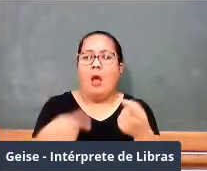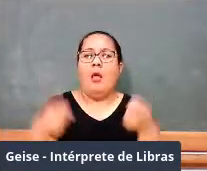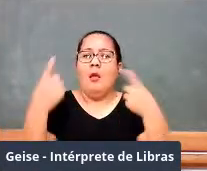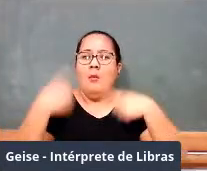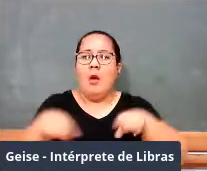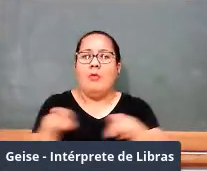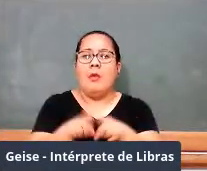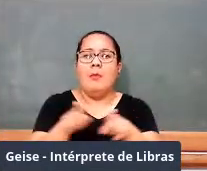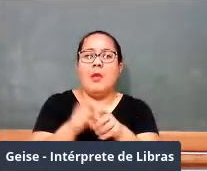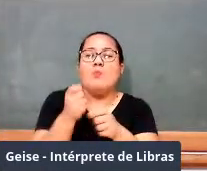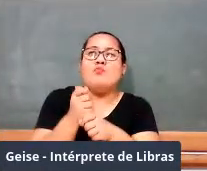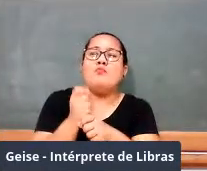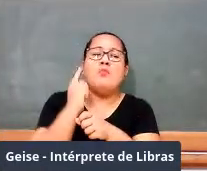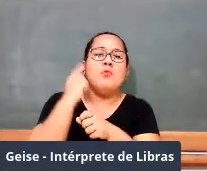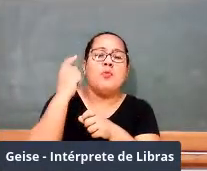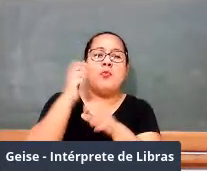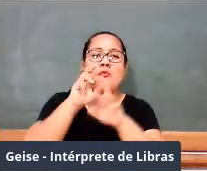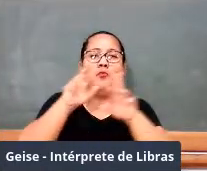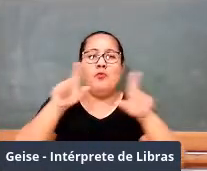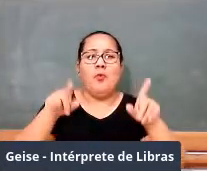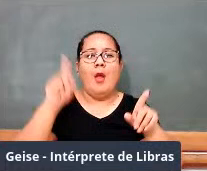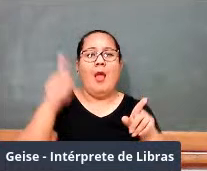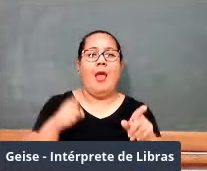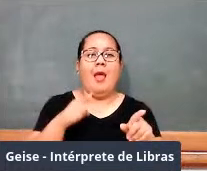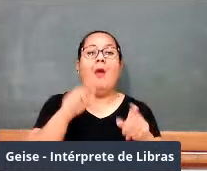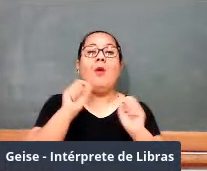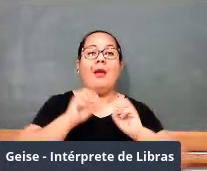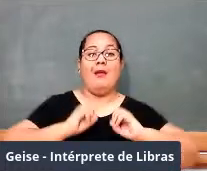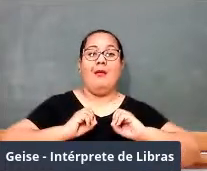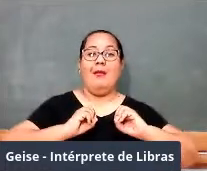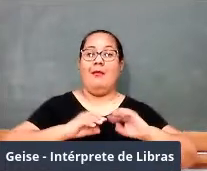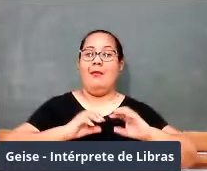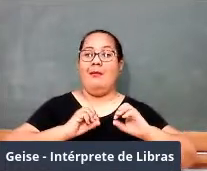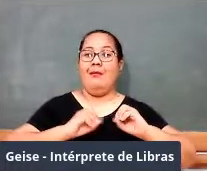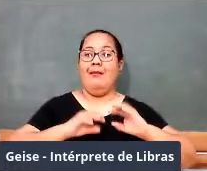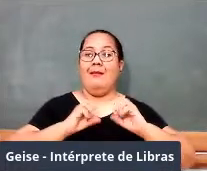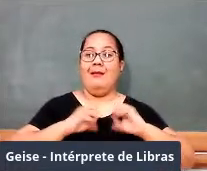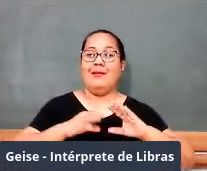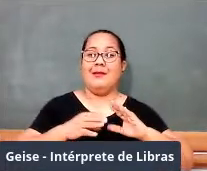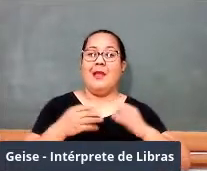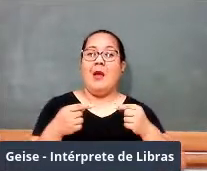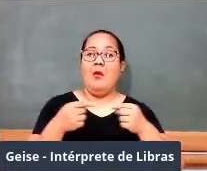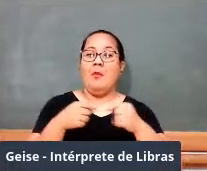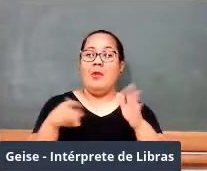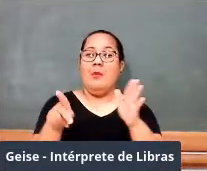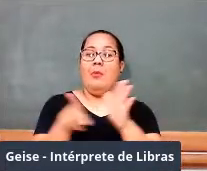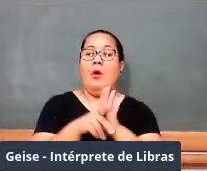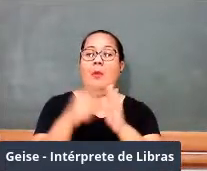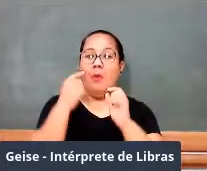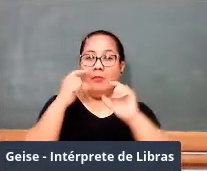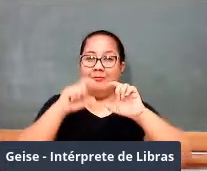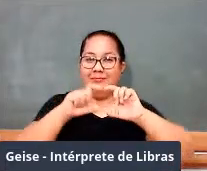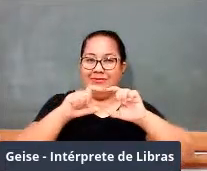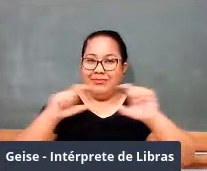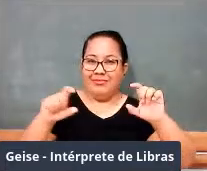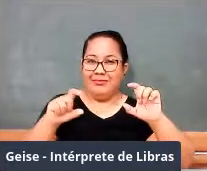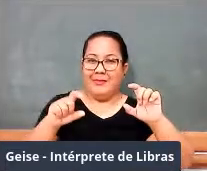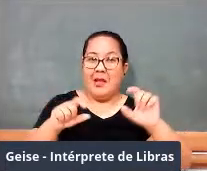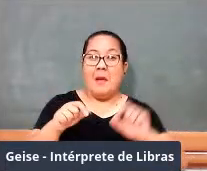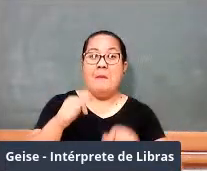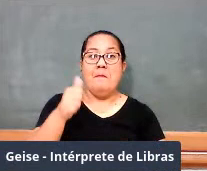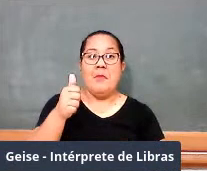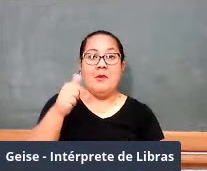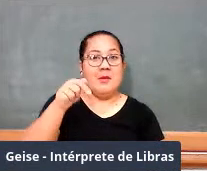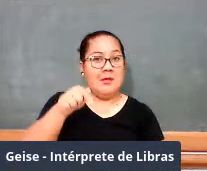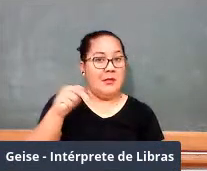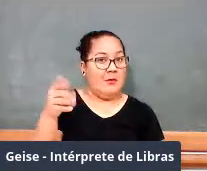artificiais, mas o que interessa é que este texto, publicado aí em 1744,